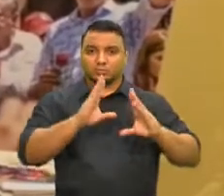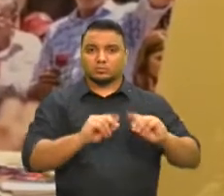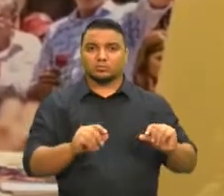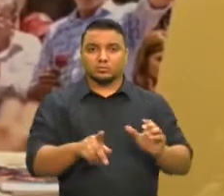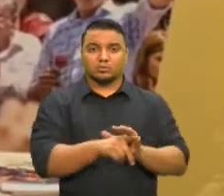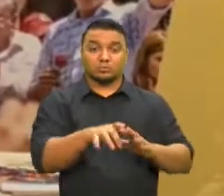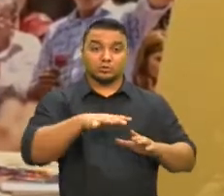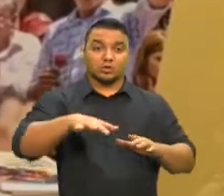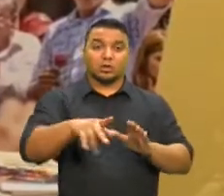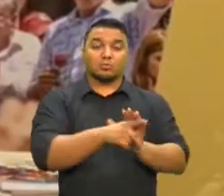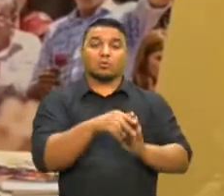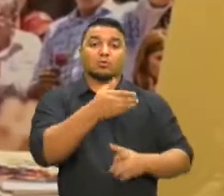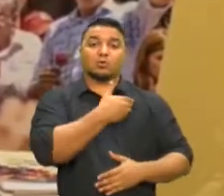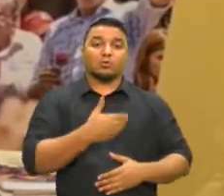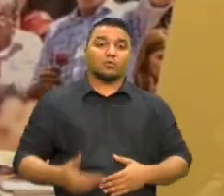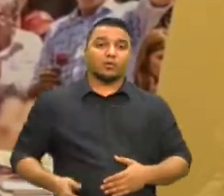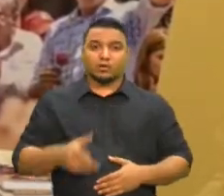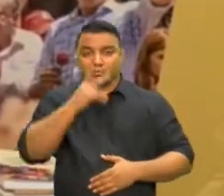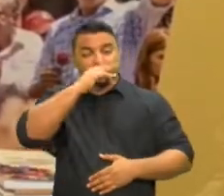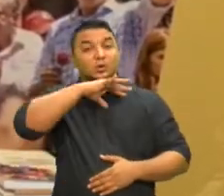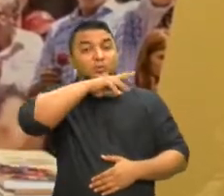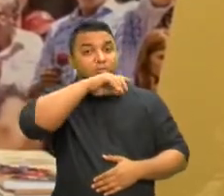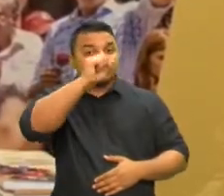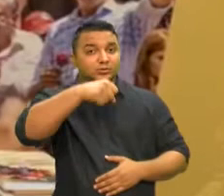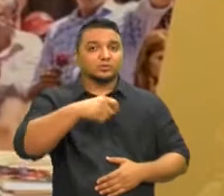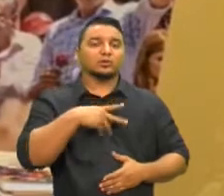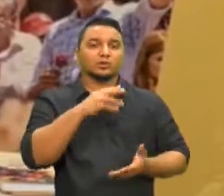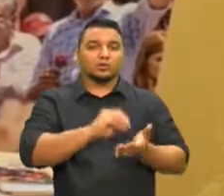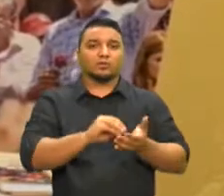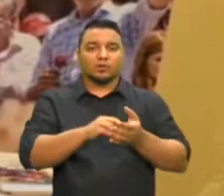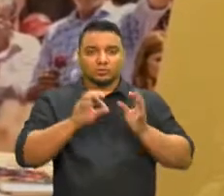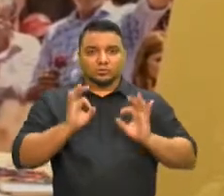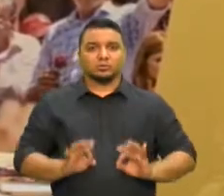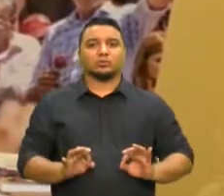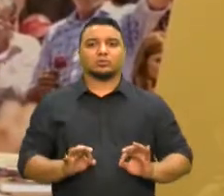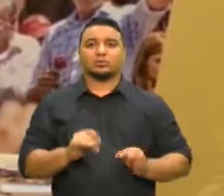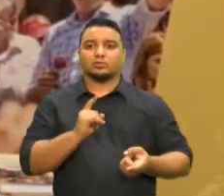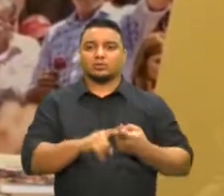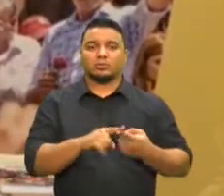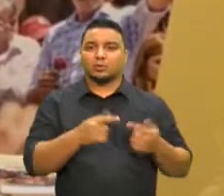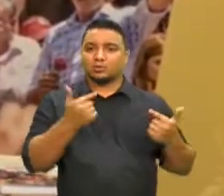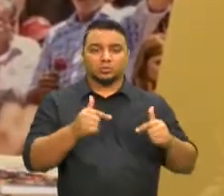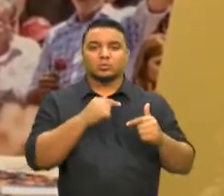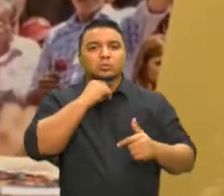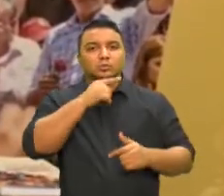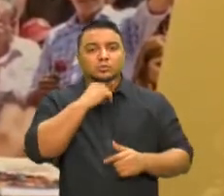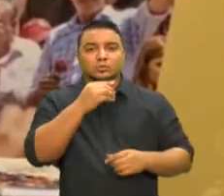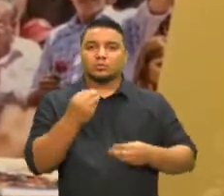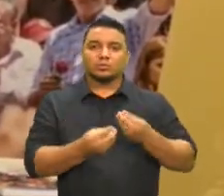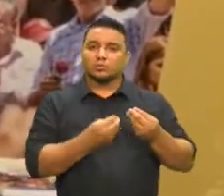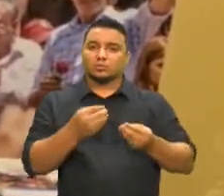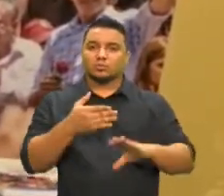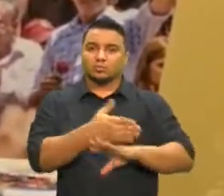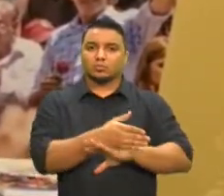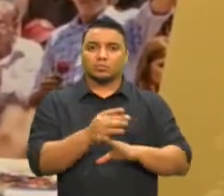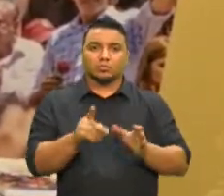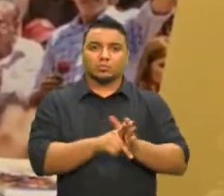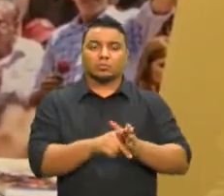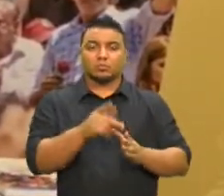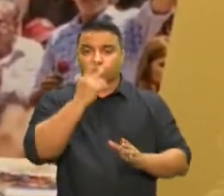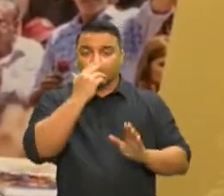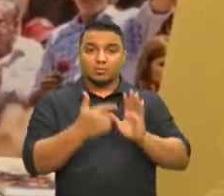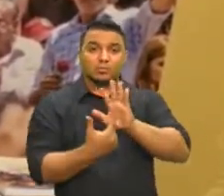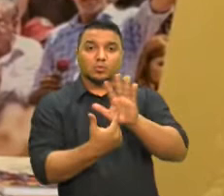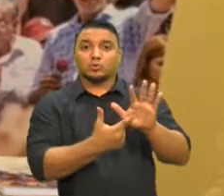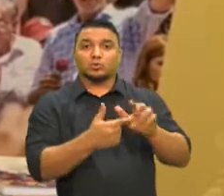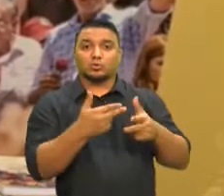um governo que é incompetente, desonesto e que não tem condições nenhuma de apresentar